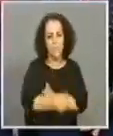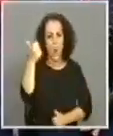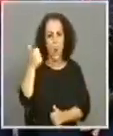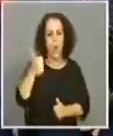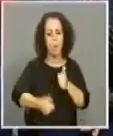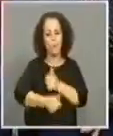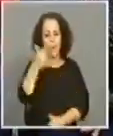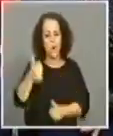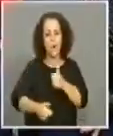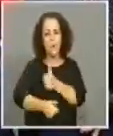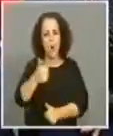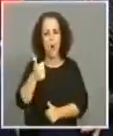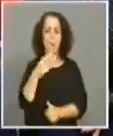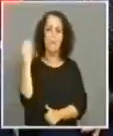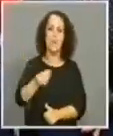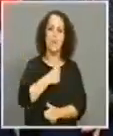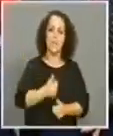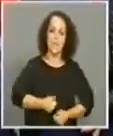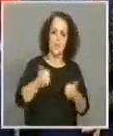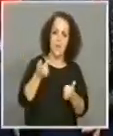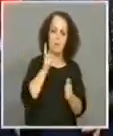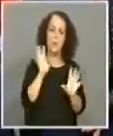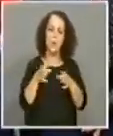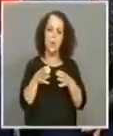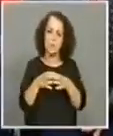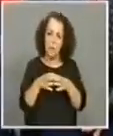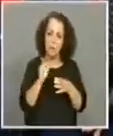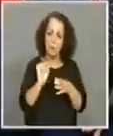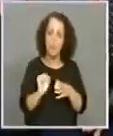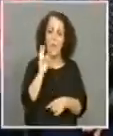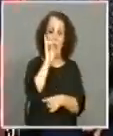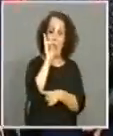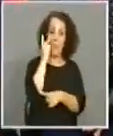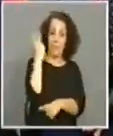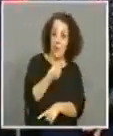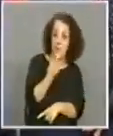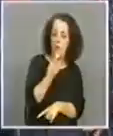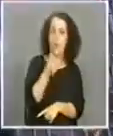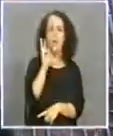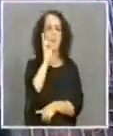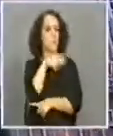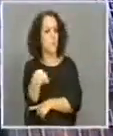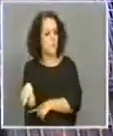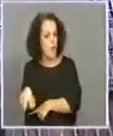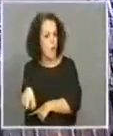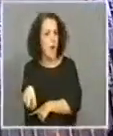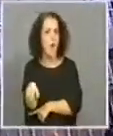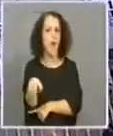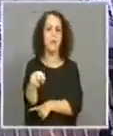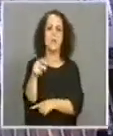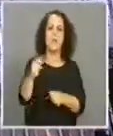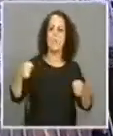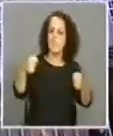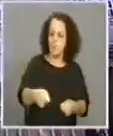cidade, o melhor concelho para viver, para visitar e para investir aqui de toda esta região do Tâmaga e Sousa. Estamos a falar de uma